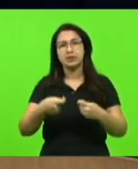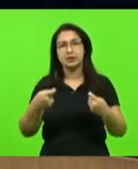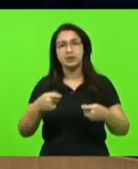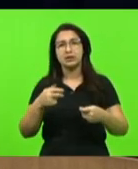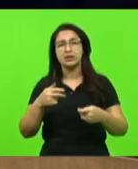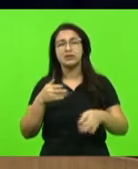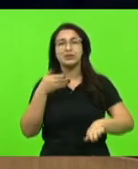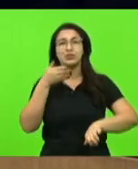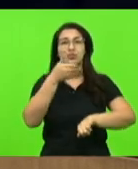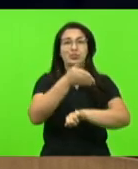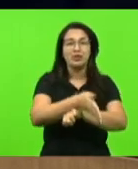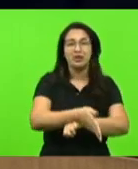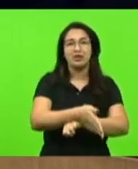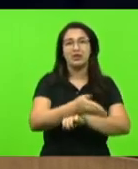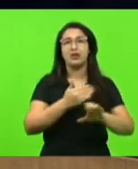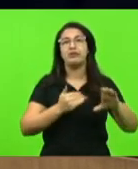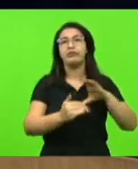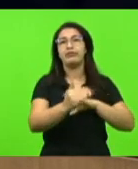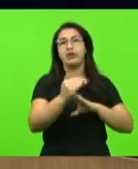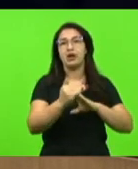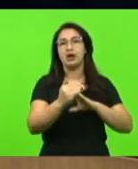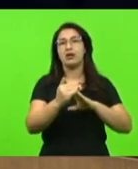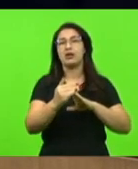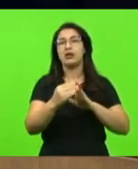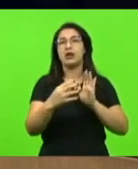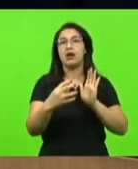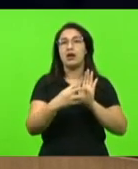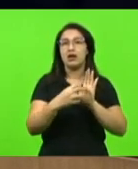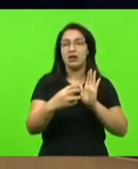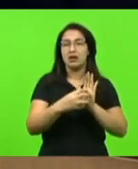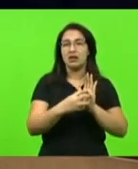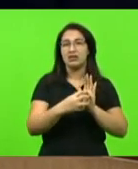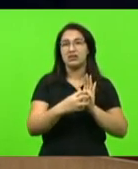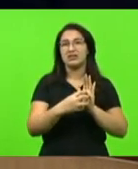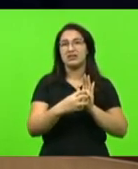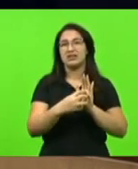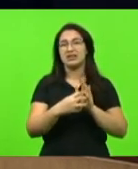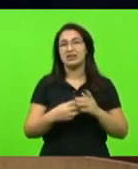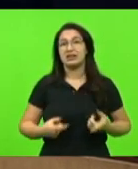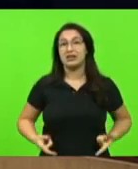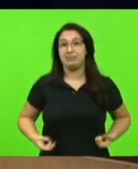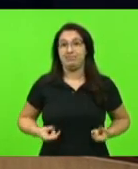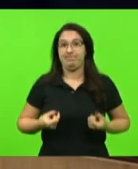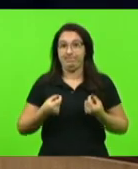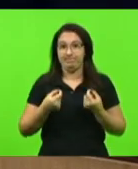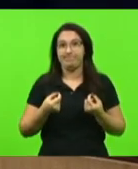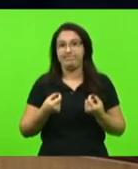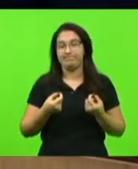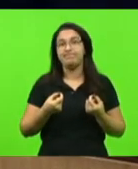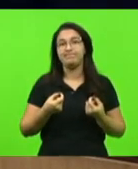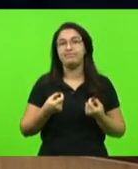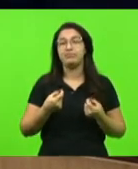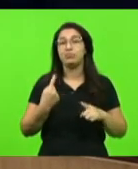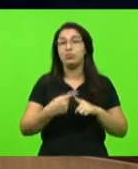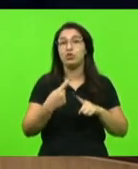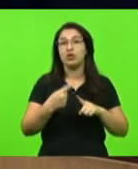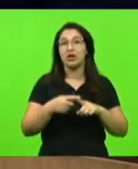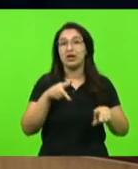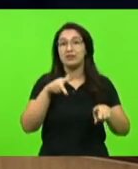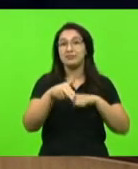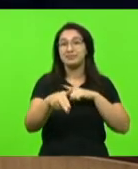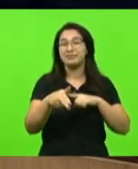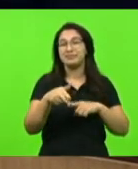diagnóstico de câncer e tratamento, tendo em vista o corte violento de recursos